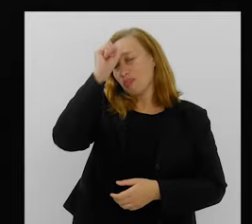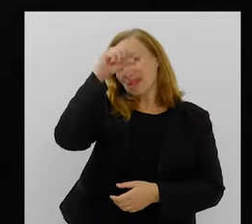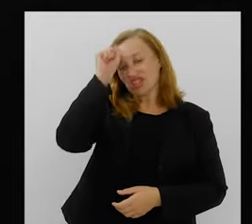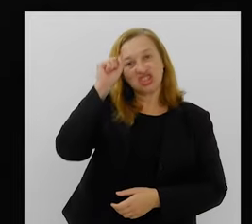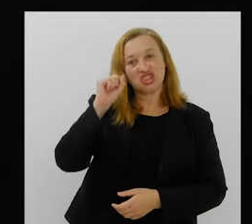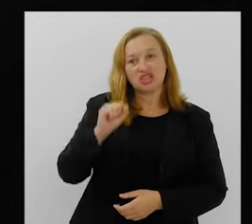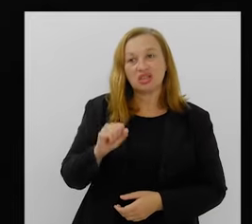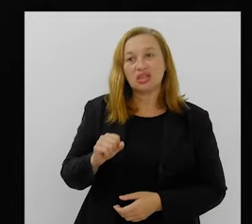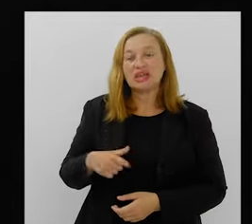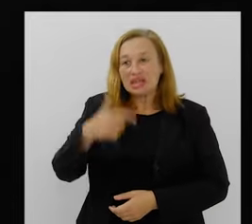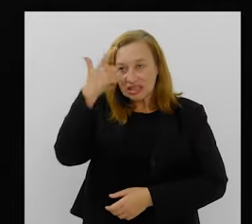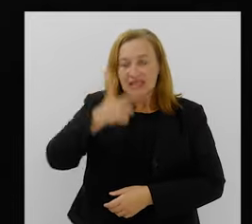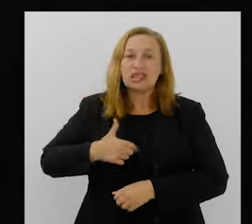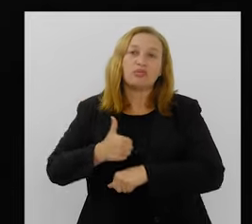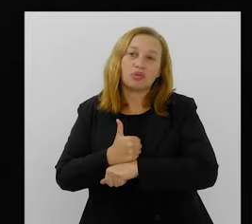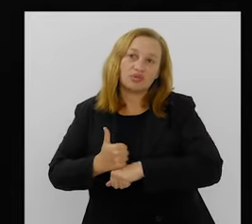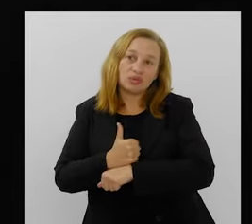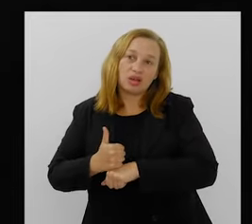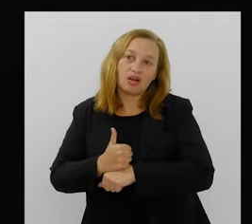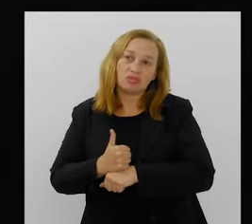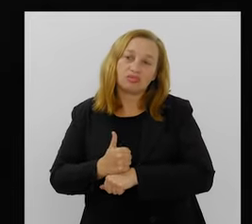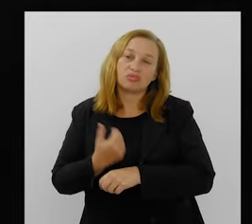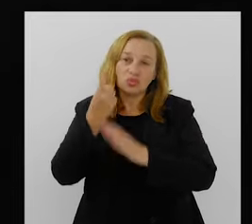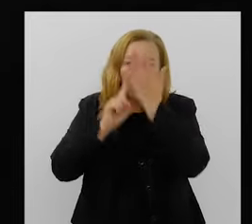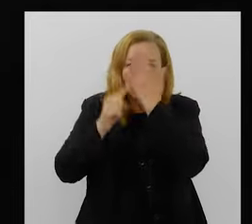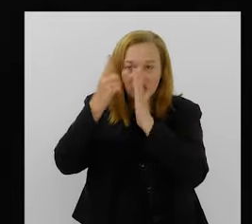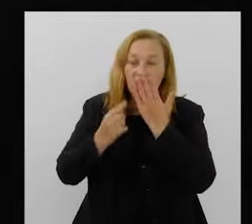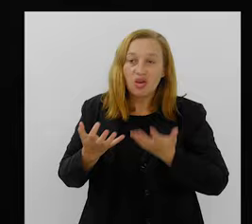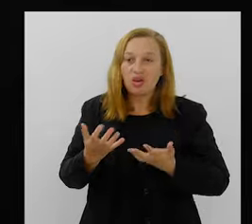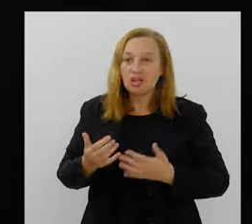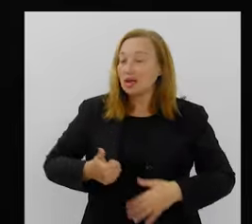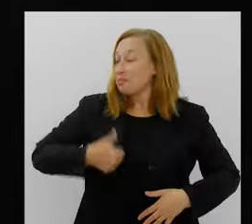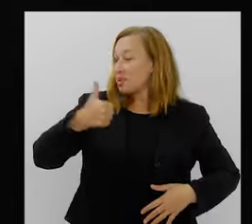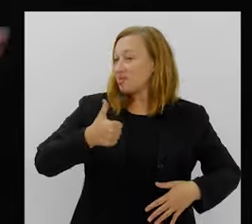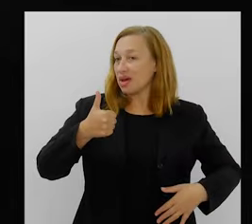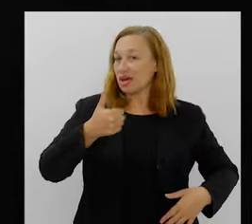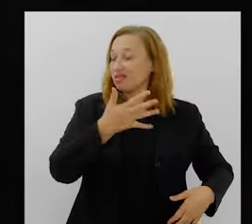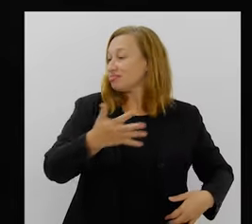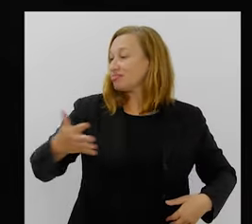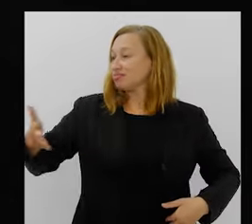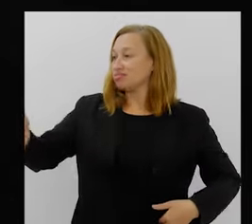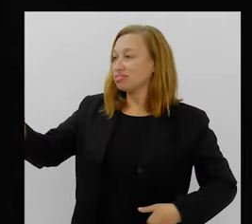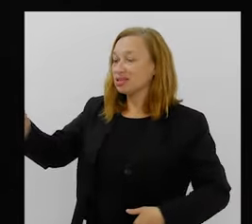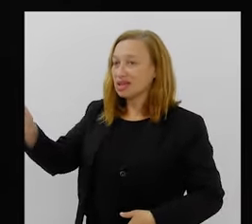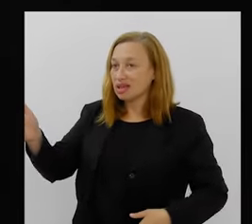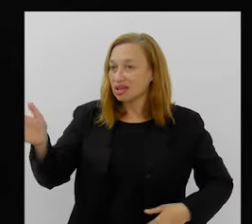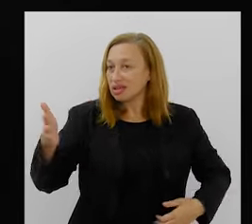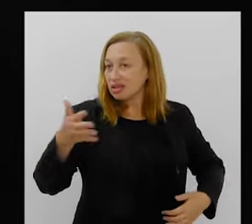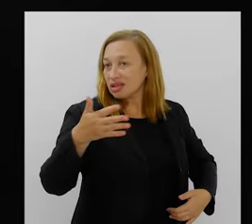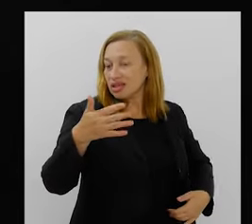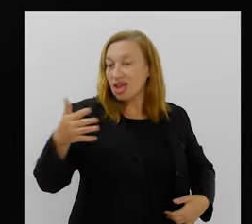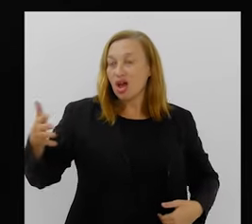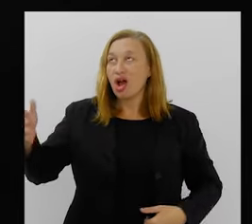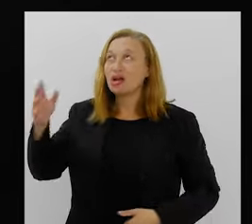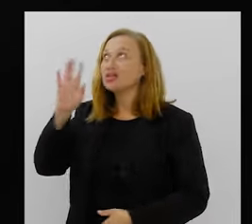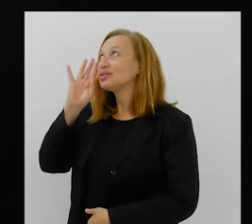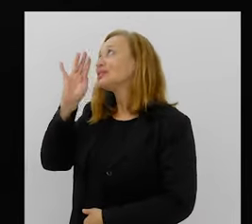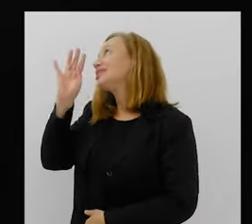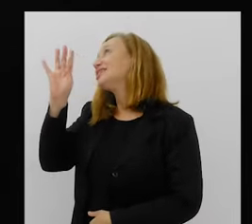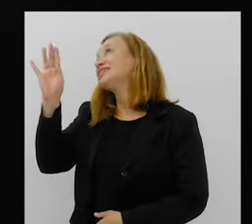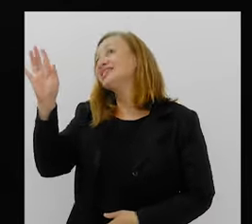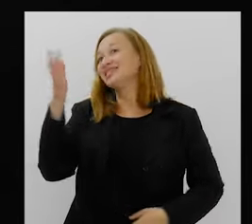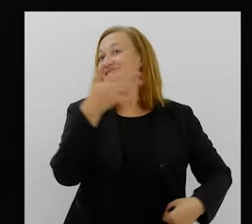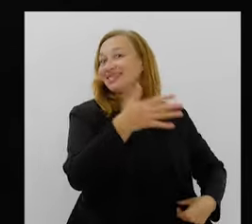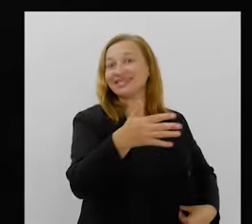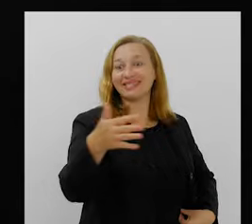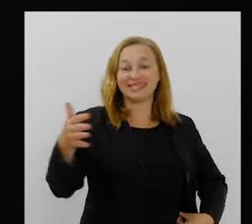aprendi essa lição de ser profissional do carnaval. Eu queria ser a primeira porta-bandeira da minha escola. Vivi anos sonhando com